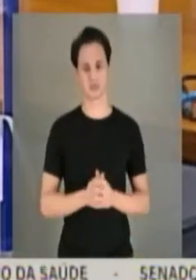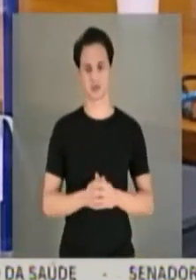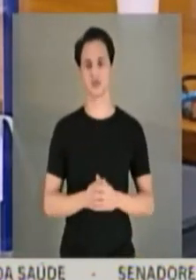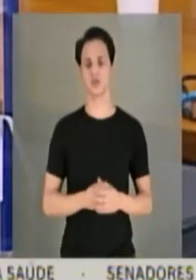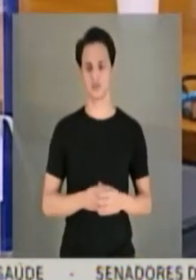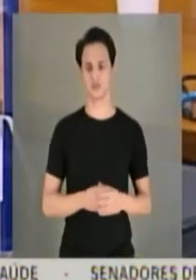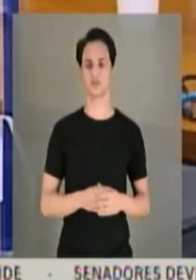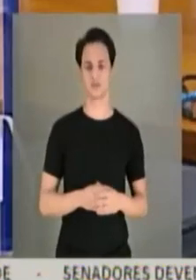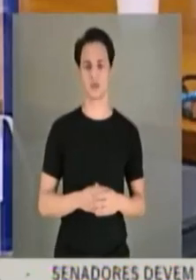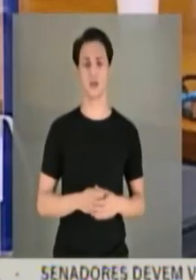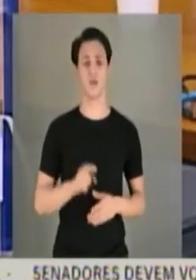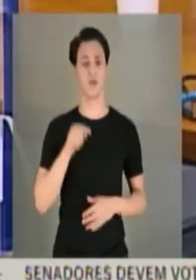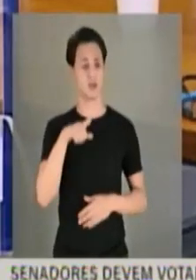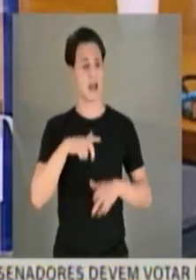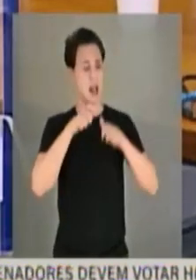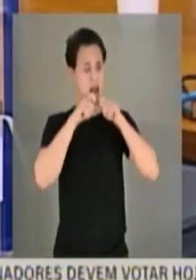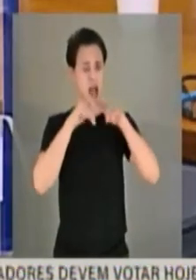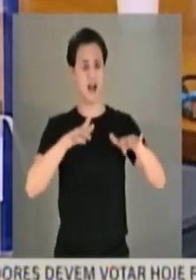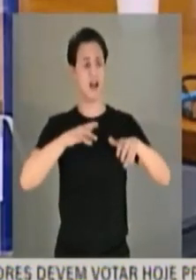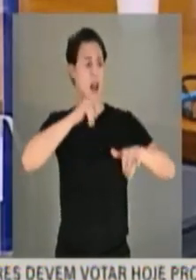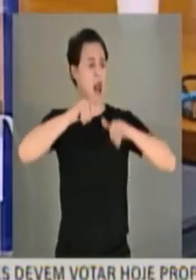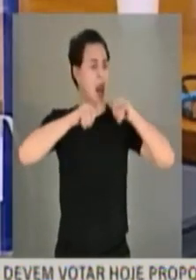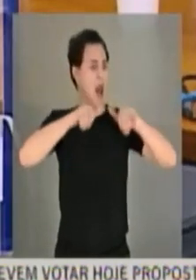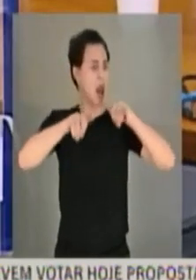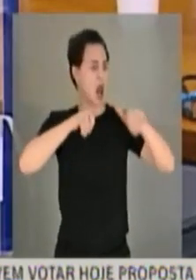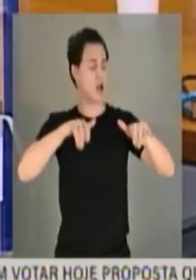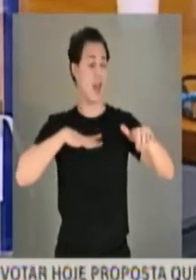ao disseminar a informação errada,